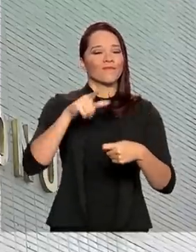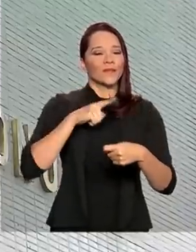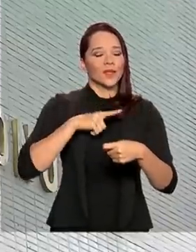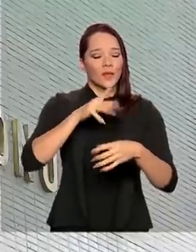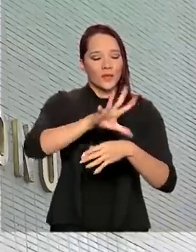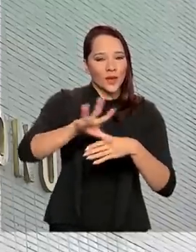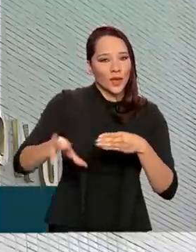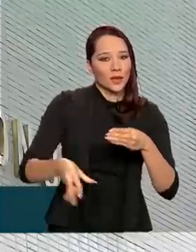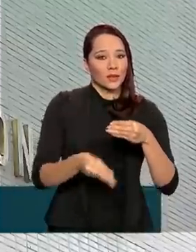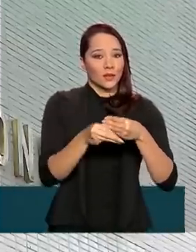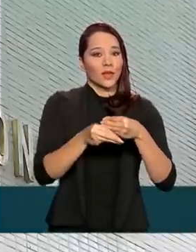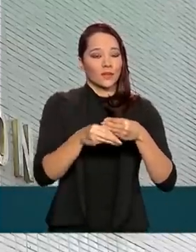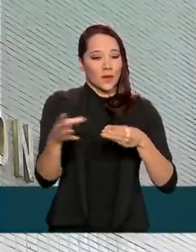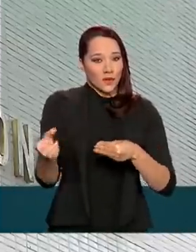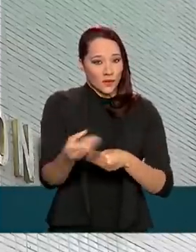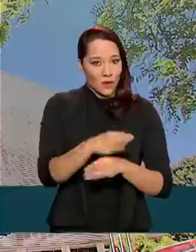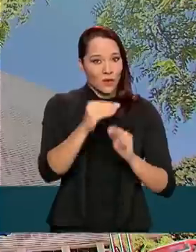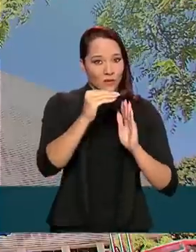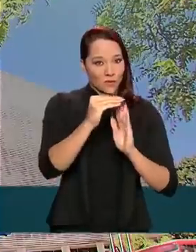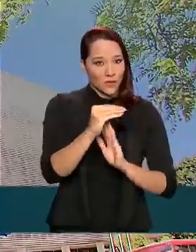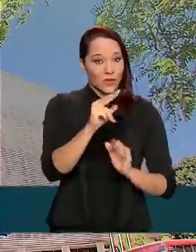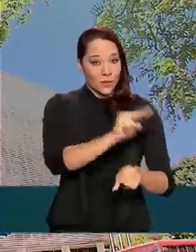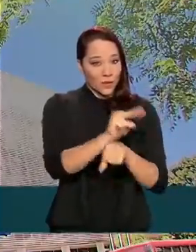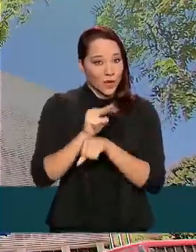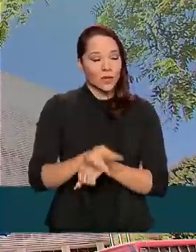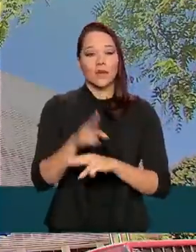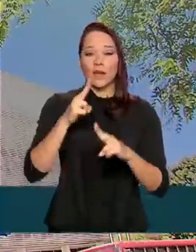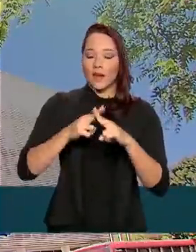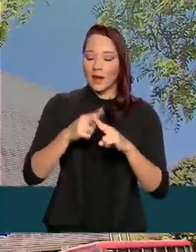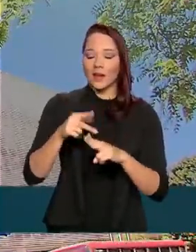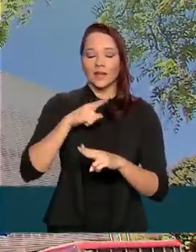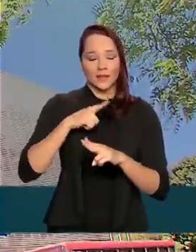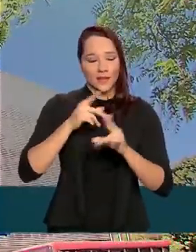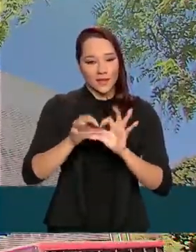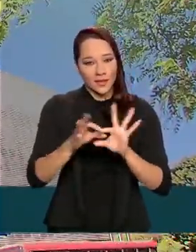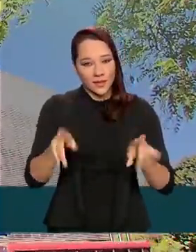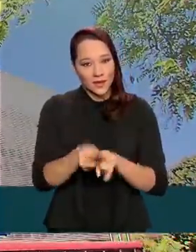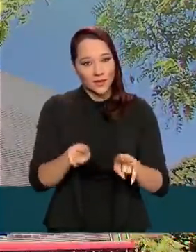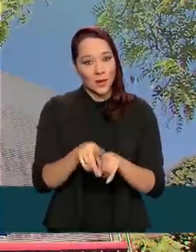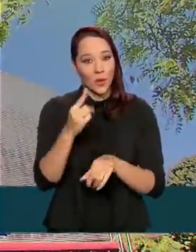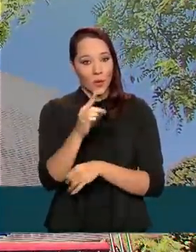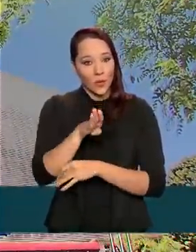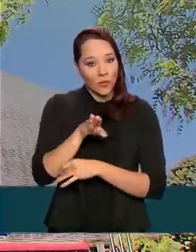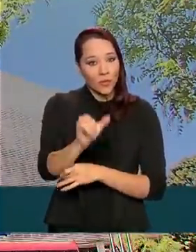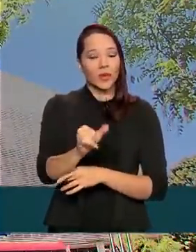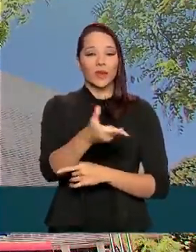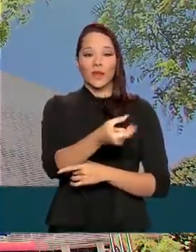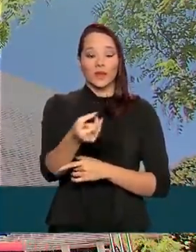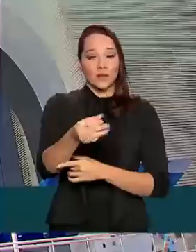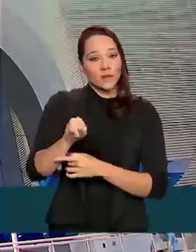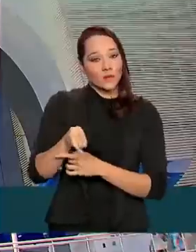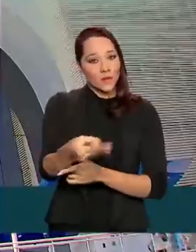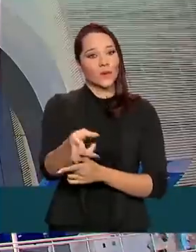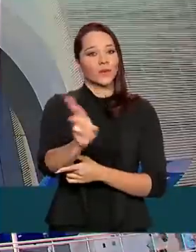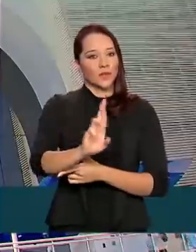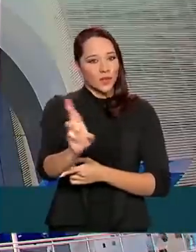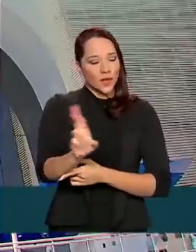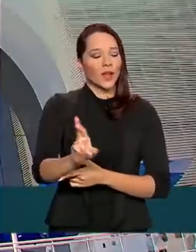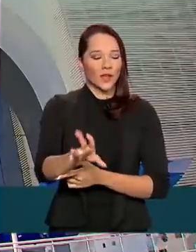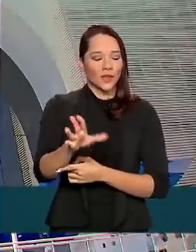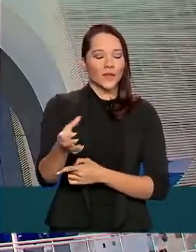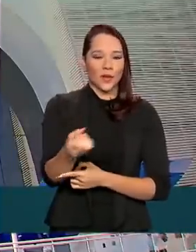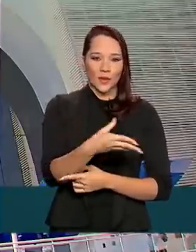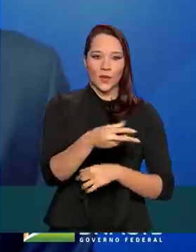acréscimo para novos créditos. A Caixa ainda tem disponível mais 1 bilhão e 200 milhões de reais para